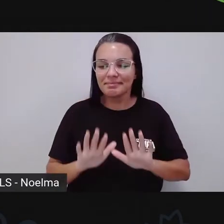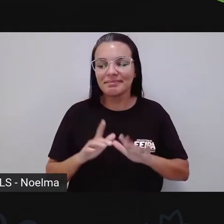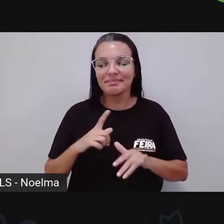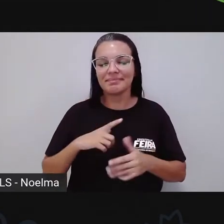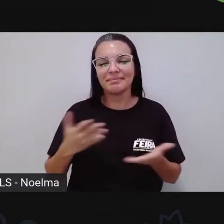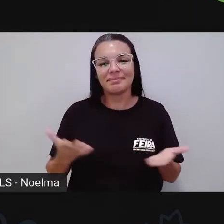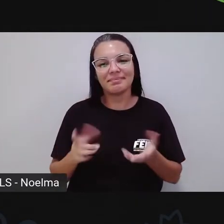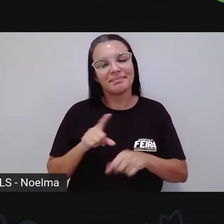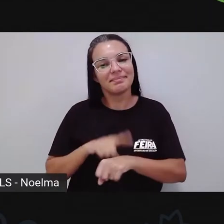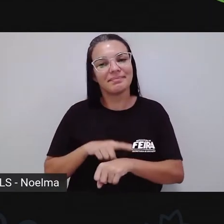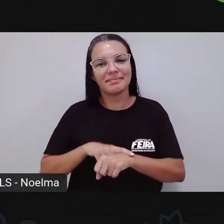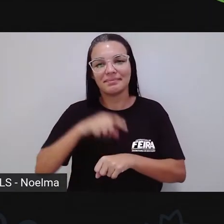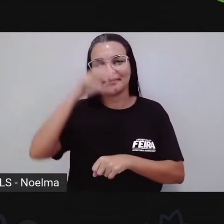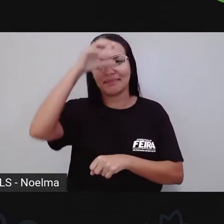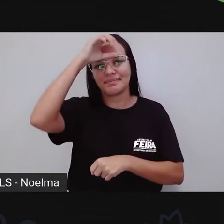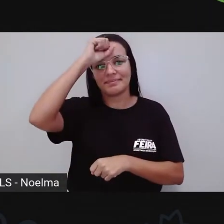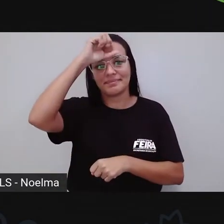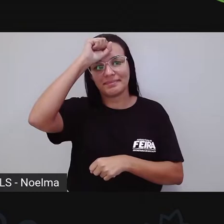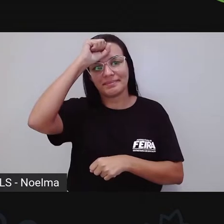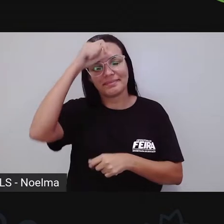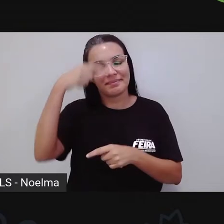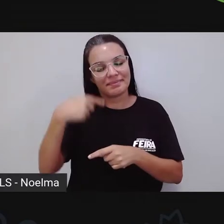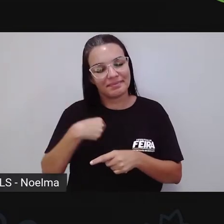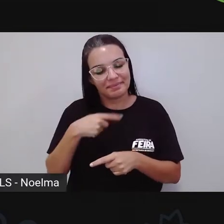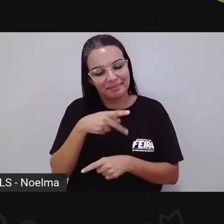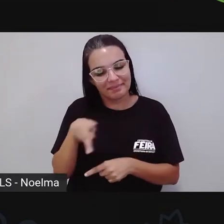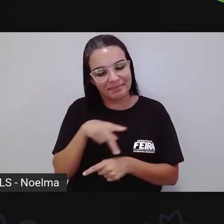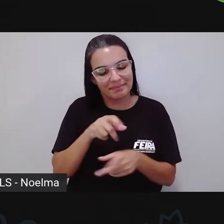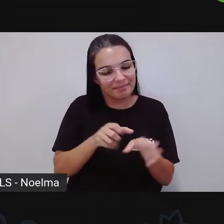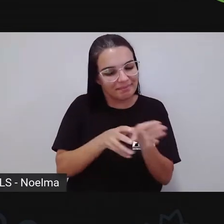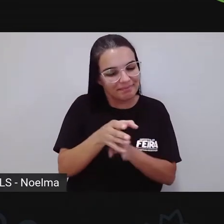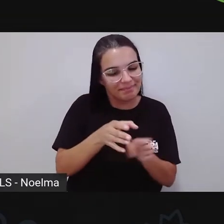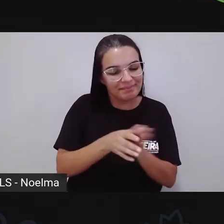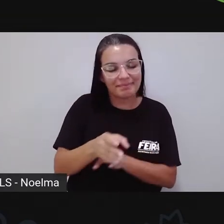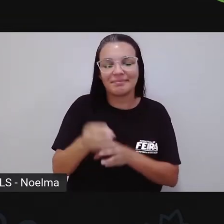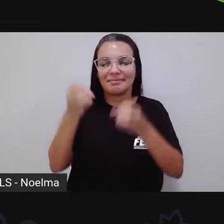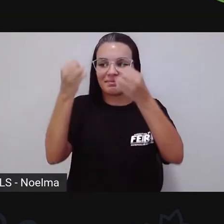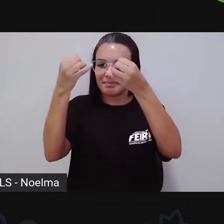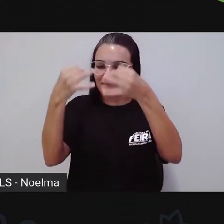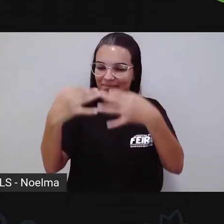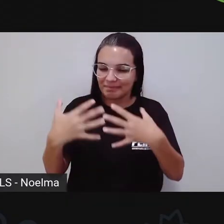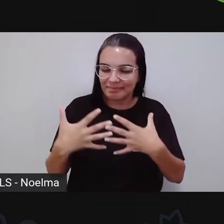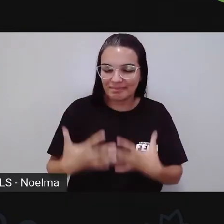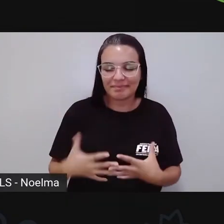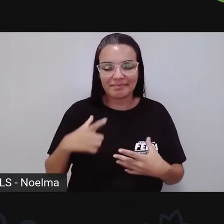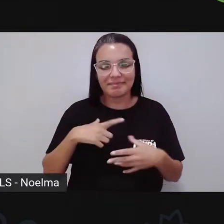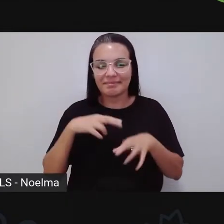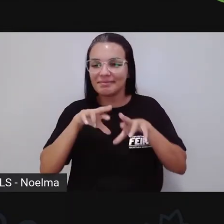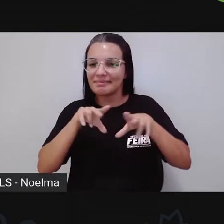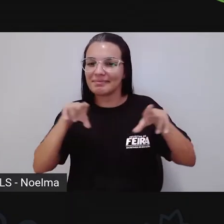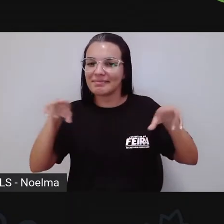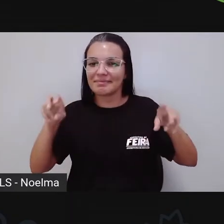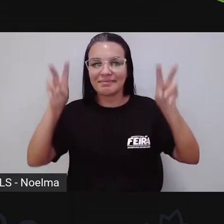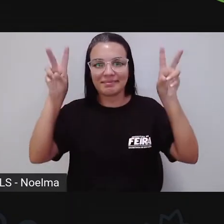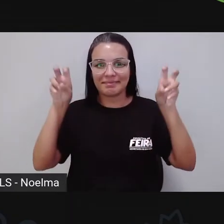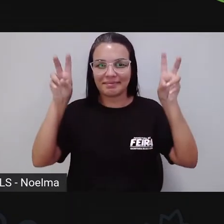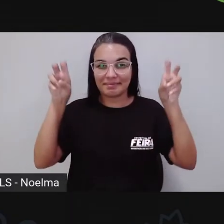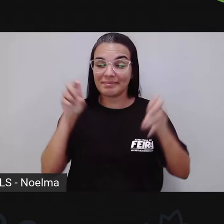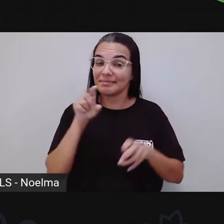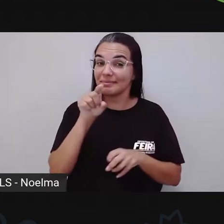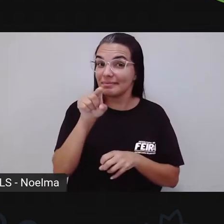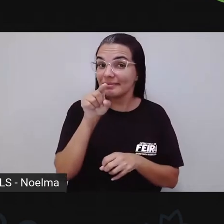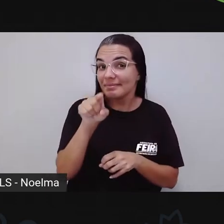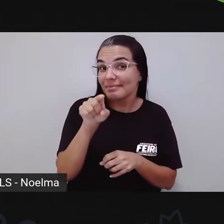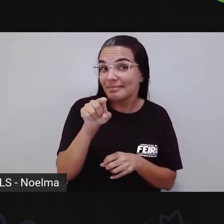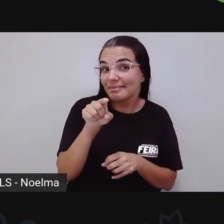aprendizado, onde a prova vai passar orientações, instruções, vai explicar sobre diversos assuntos, e você vai,